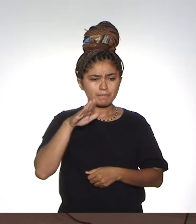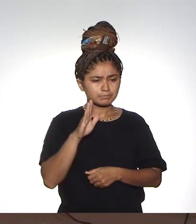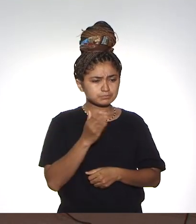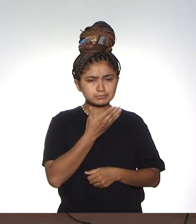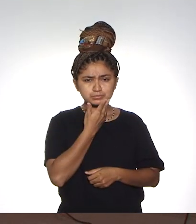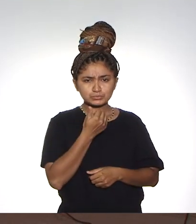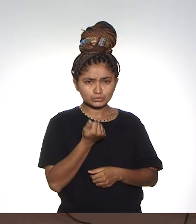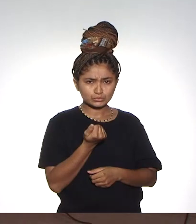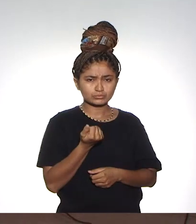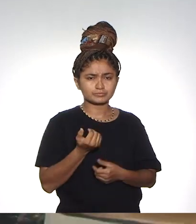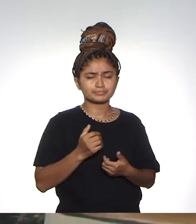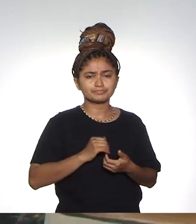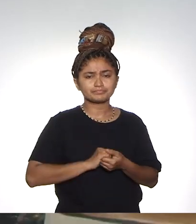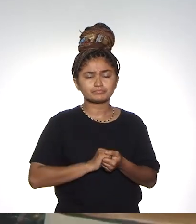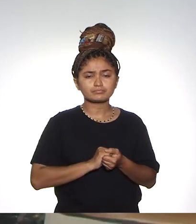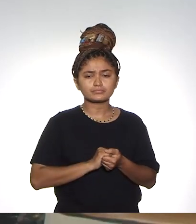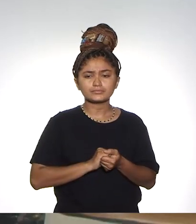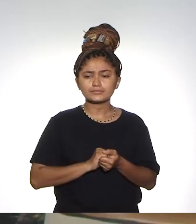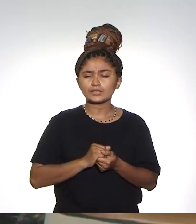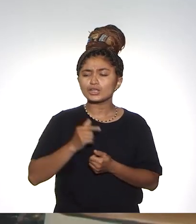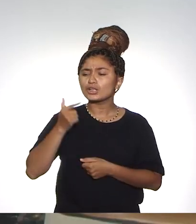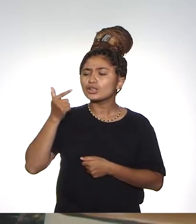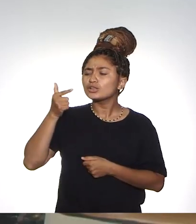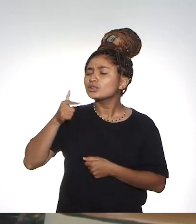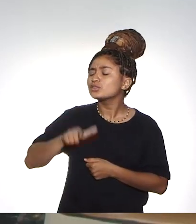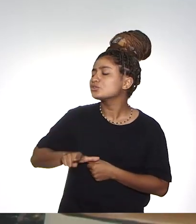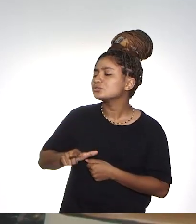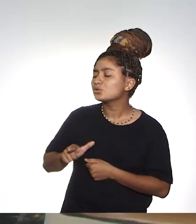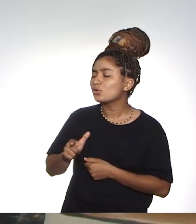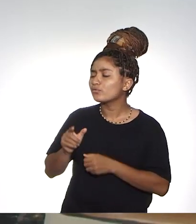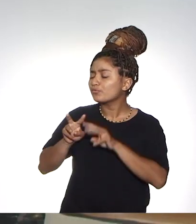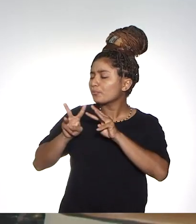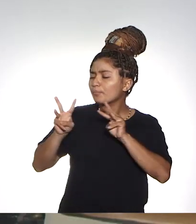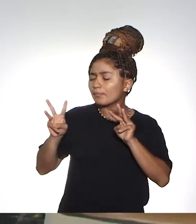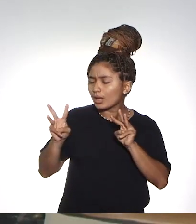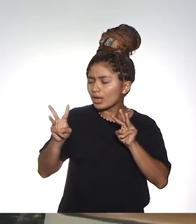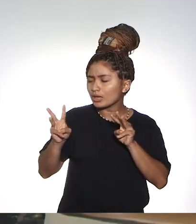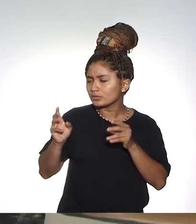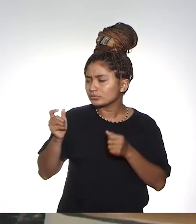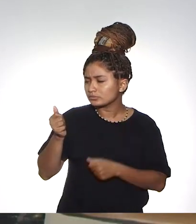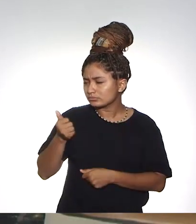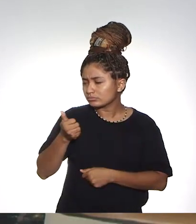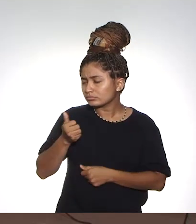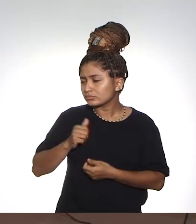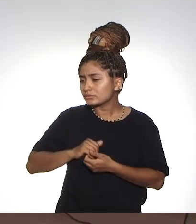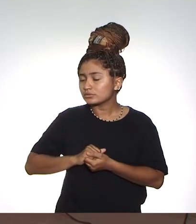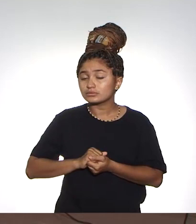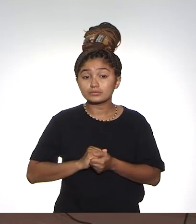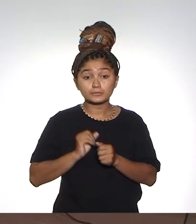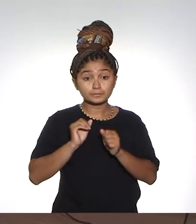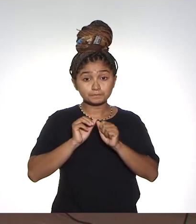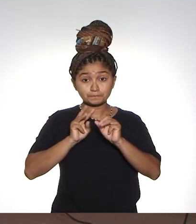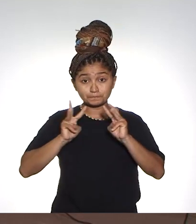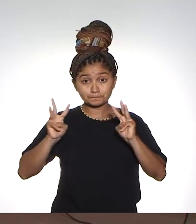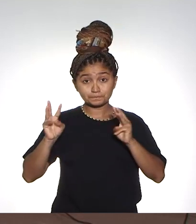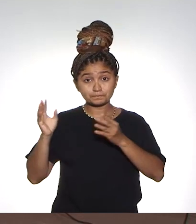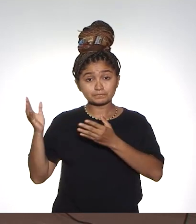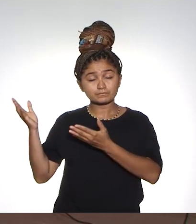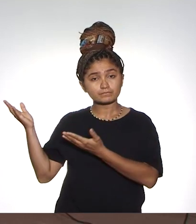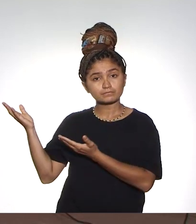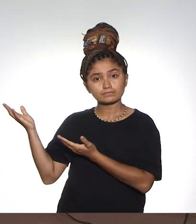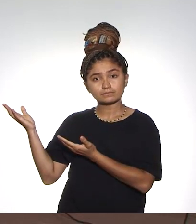melhor e mais agradável. Eu gostaria só que o repetisse o e-mail de contato para frisar bem. Tá, o e-mail é saúde